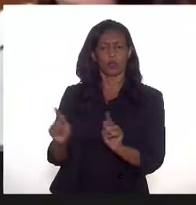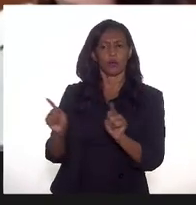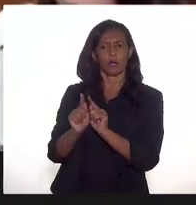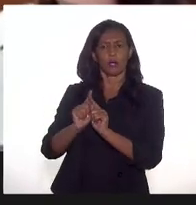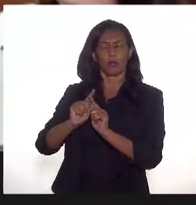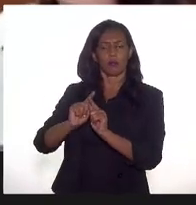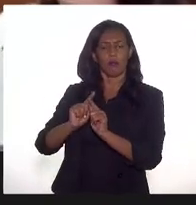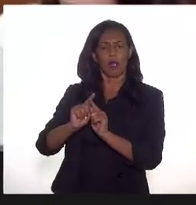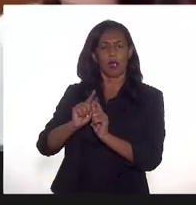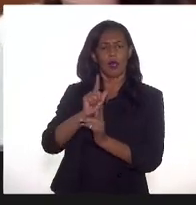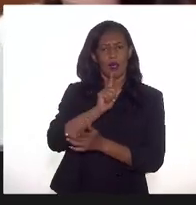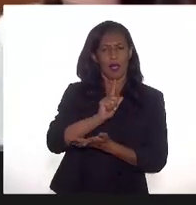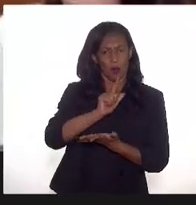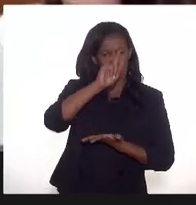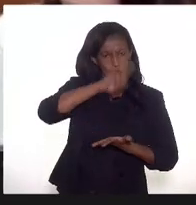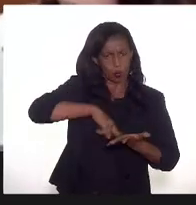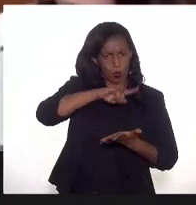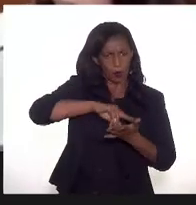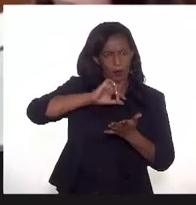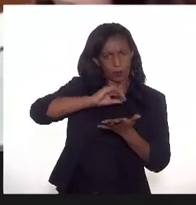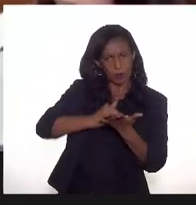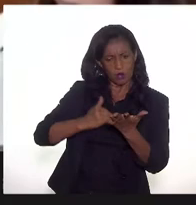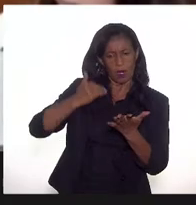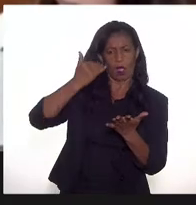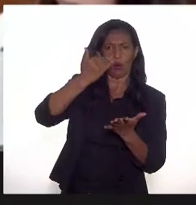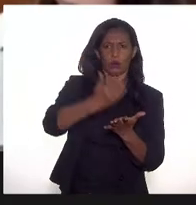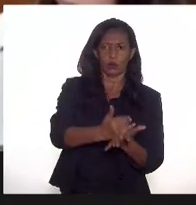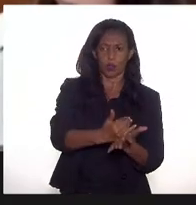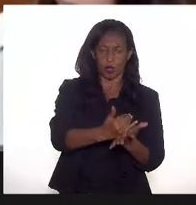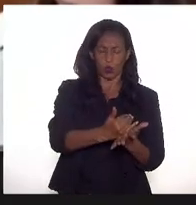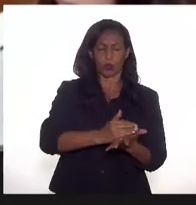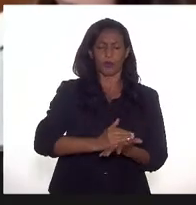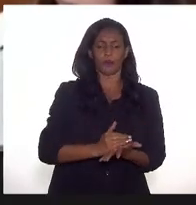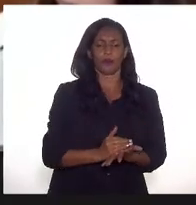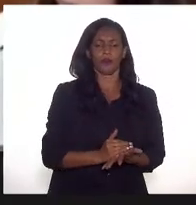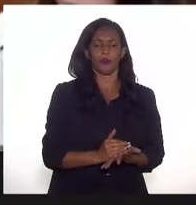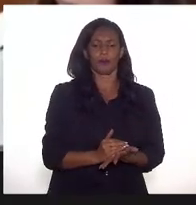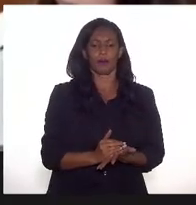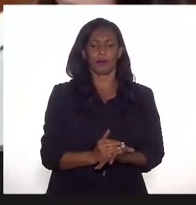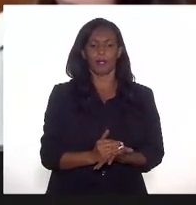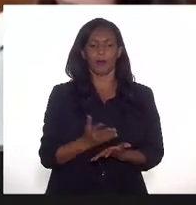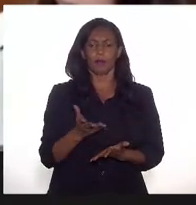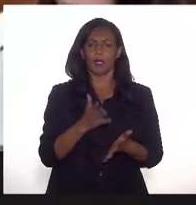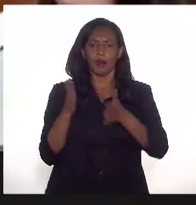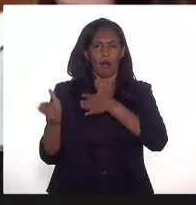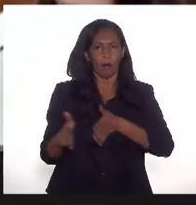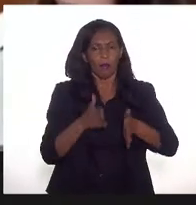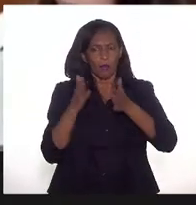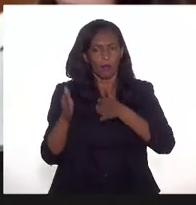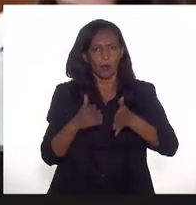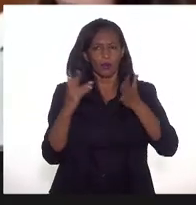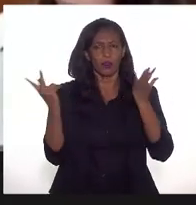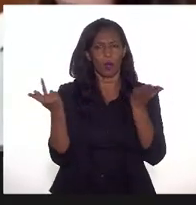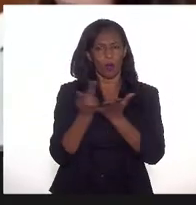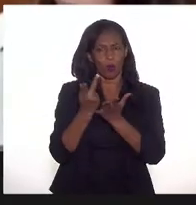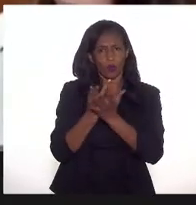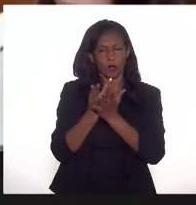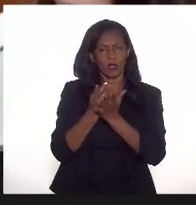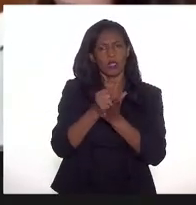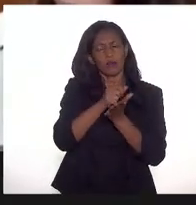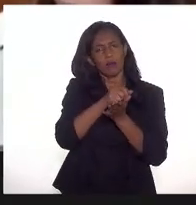especificação permitindo mais etano e menos metano na especificação para que a produção pudesse ser melhor escoada